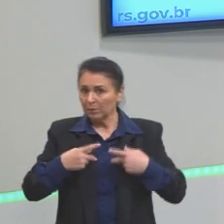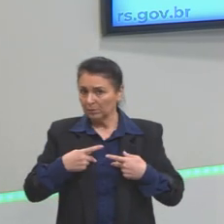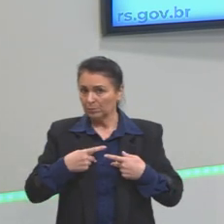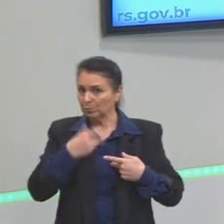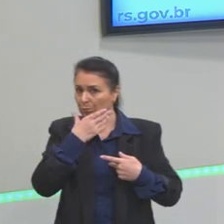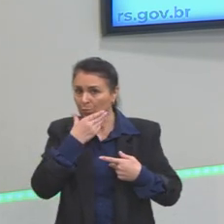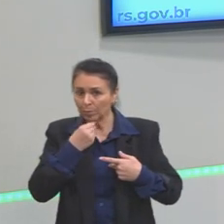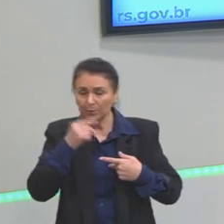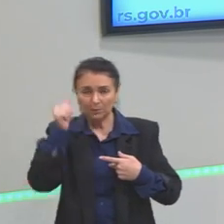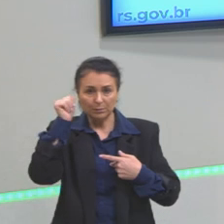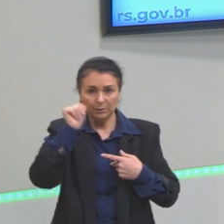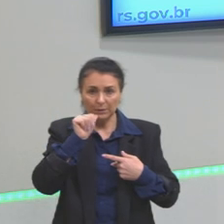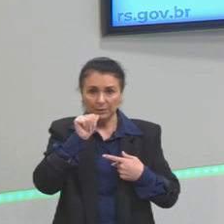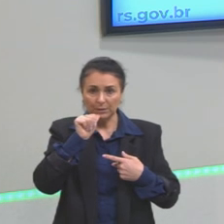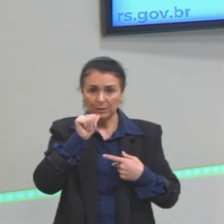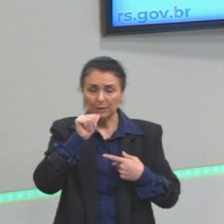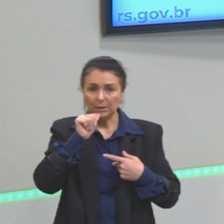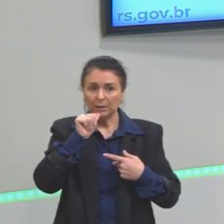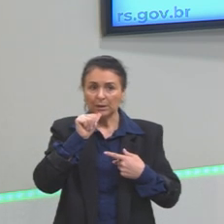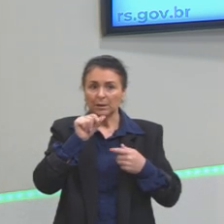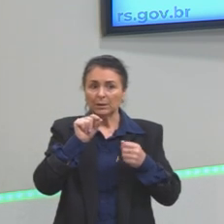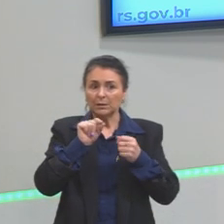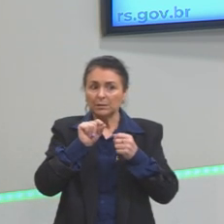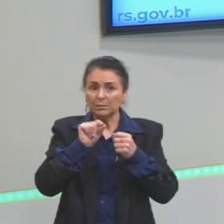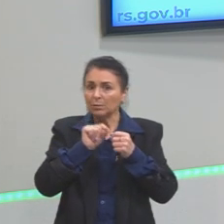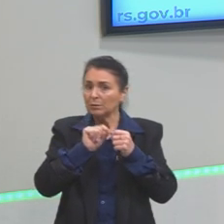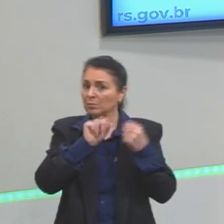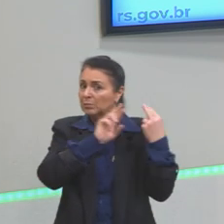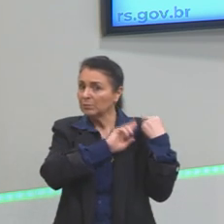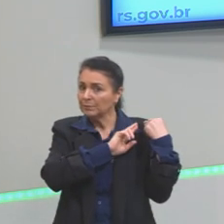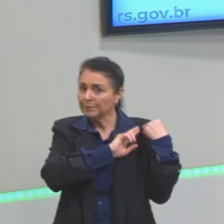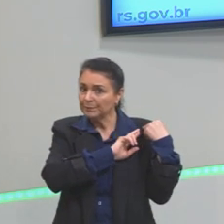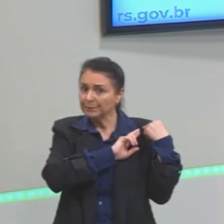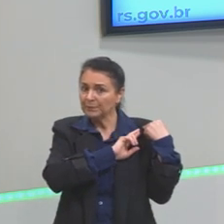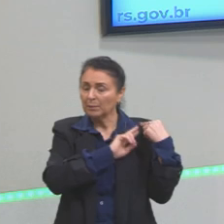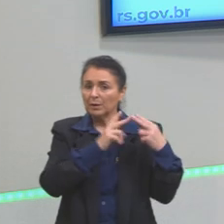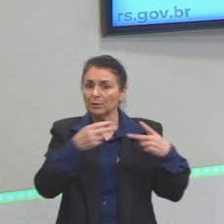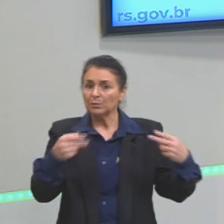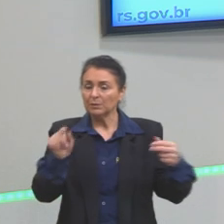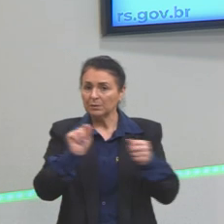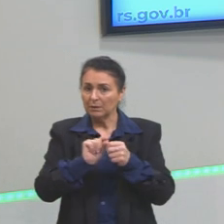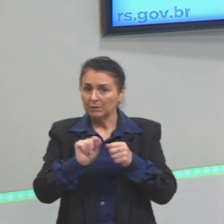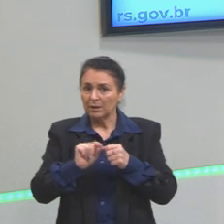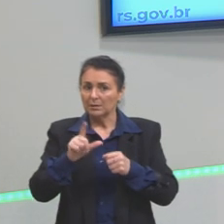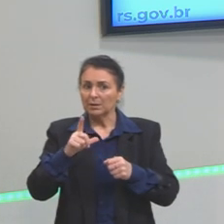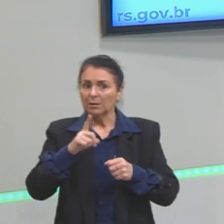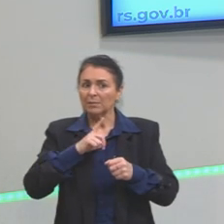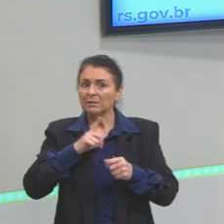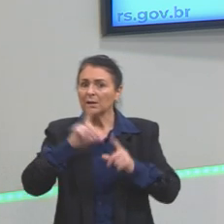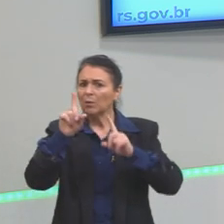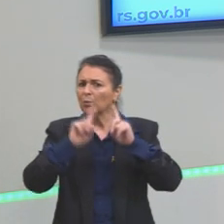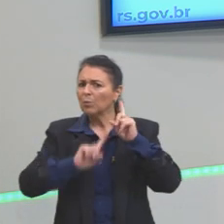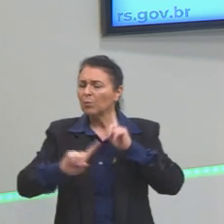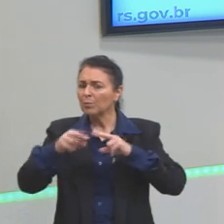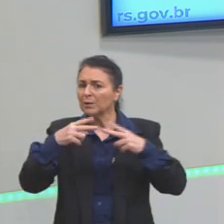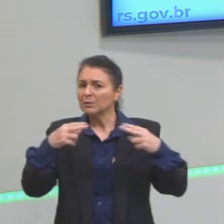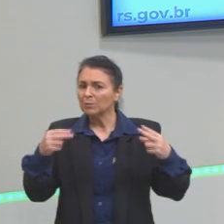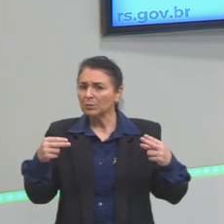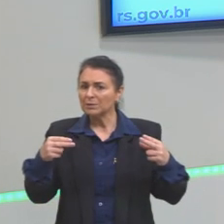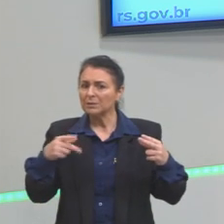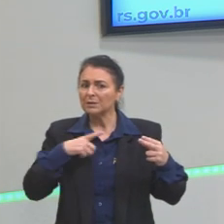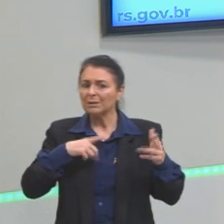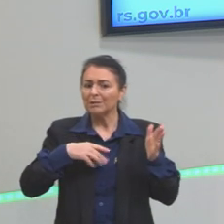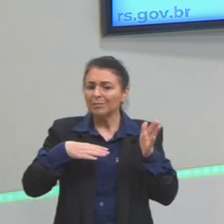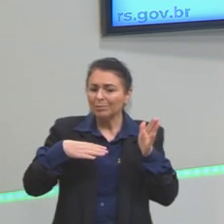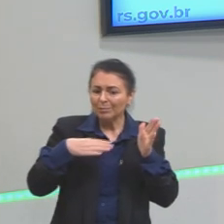é ator social, mas essas suas ações têm alguns determinantes, têm algumas limitações,